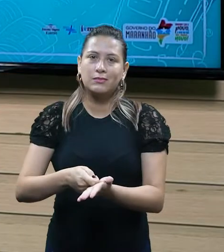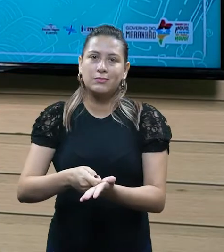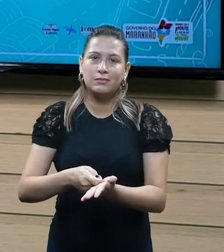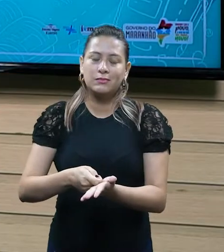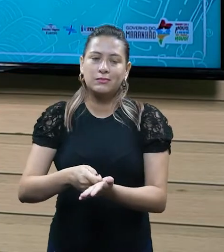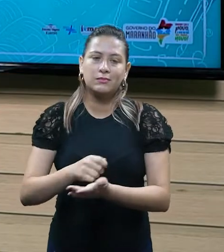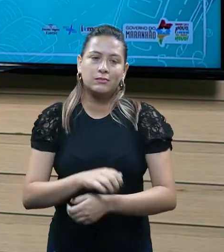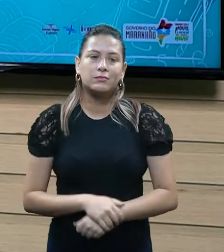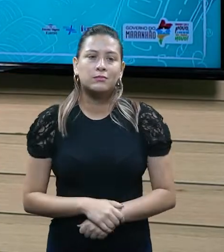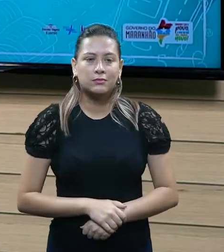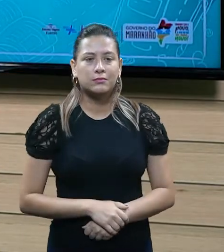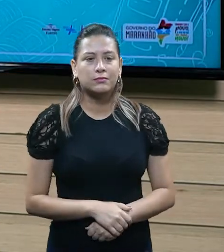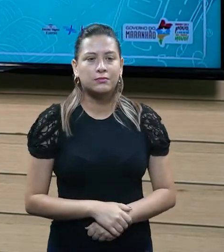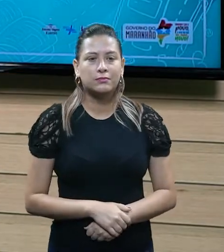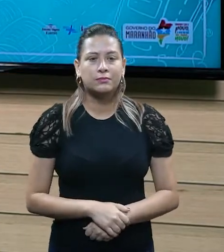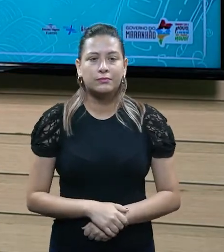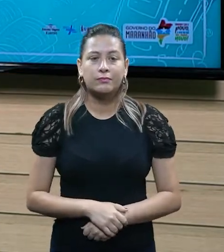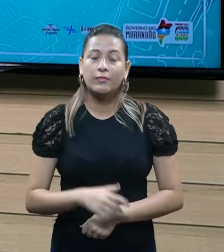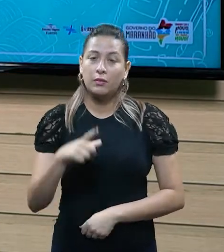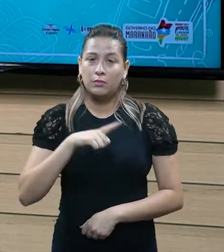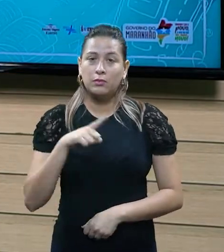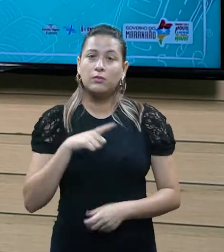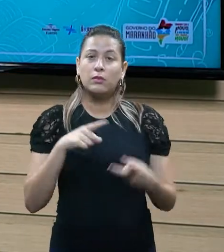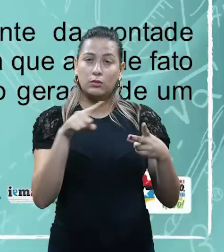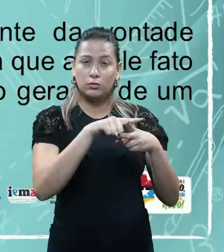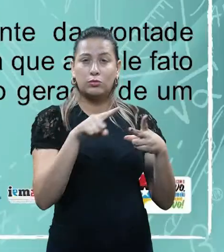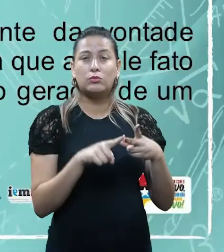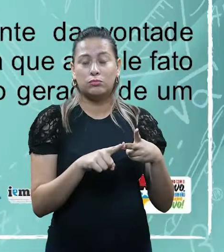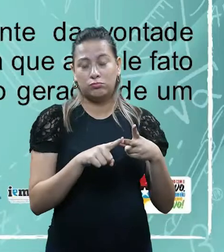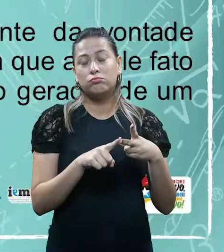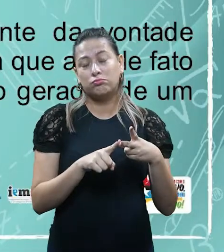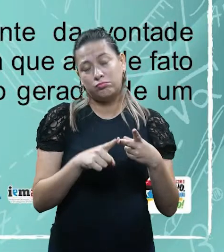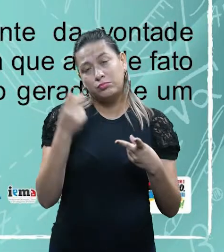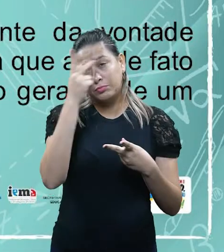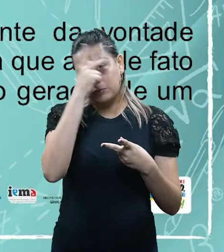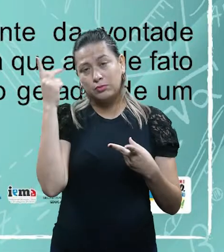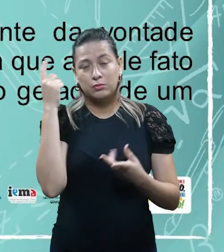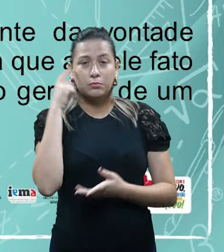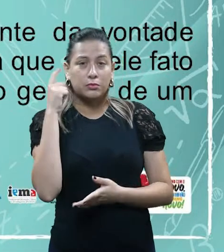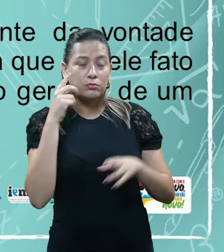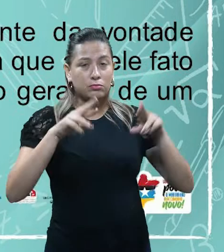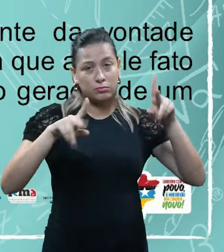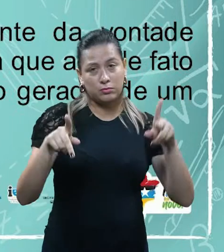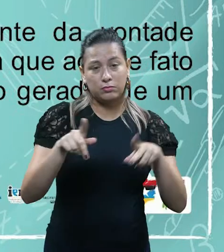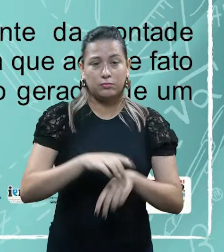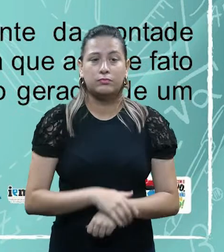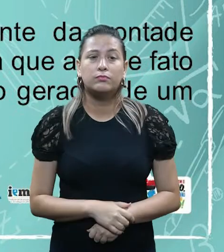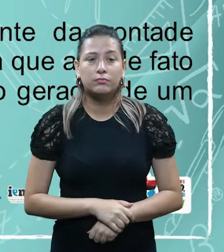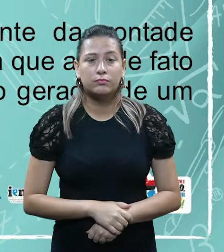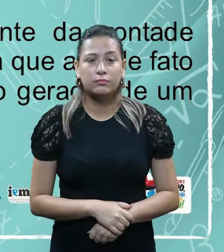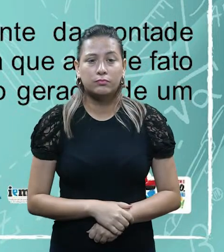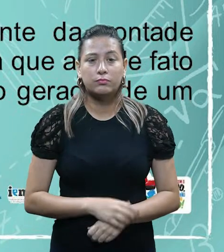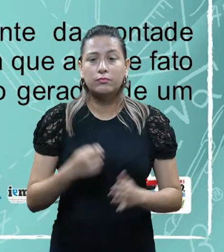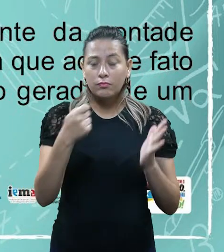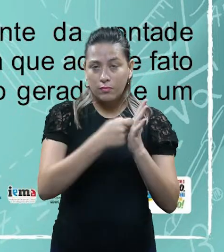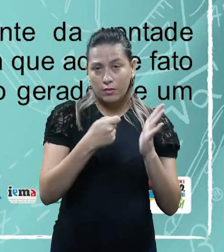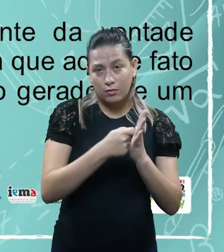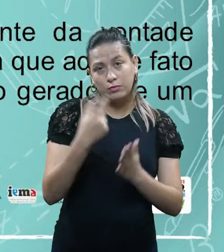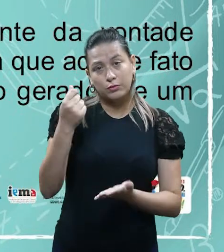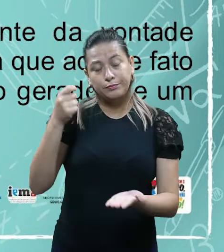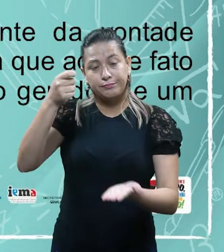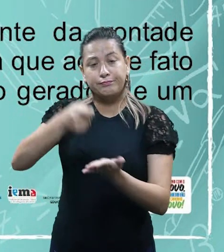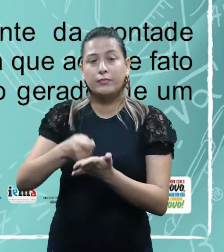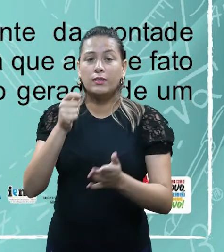Então, a gente teria esses dois tipos de pessoas. Bom, o dever de pagar tributo, ele nasce independentemente da